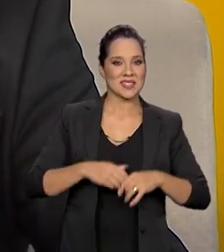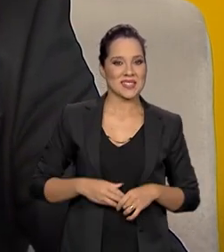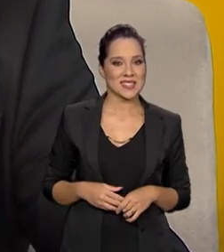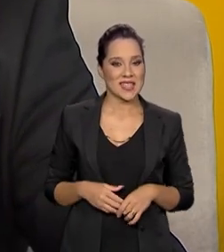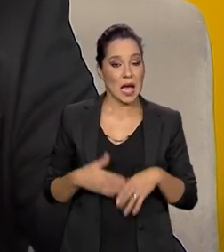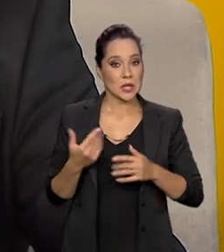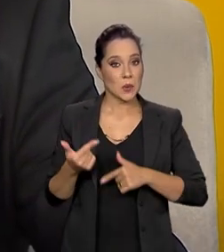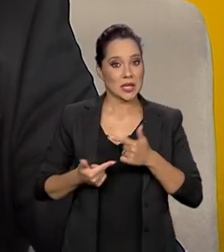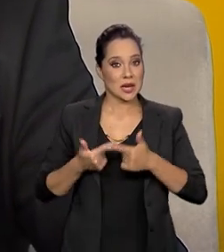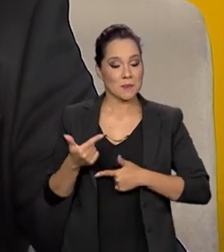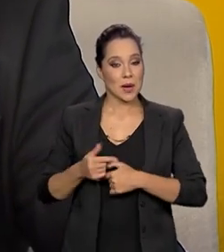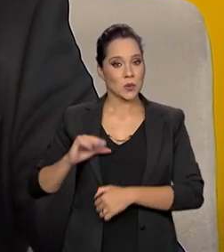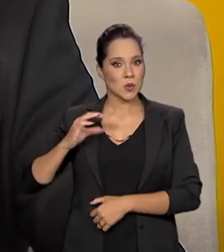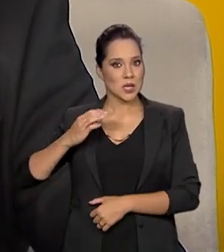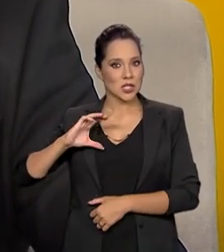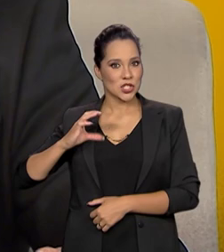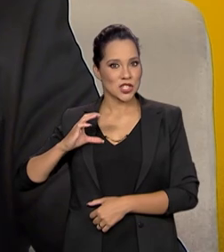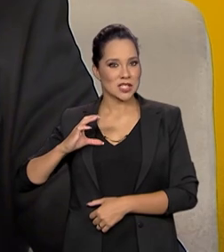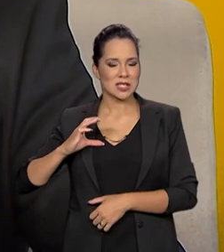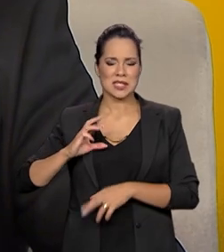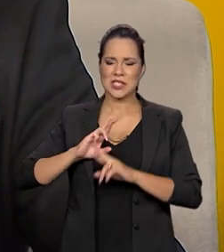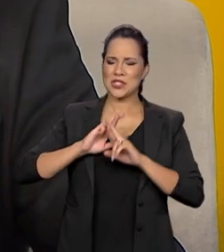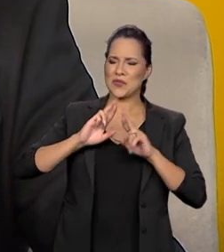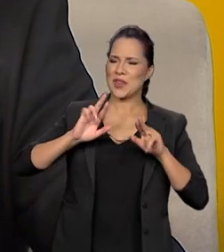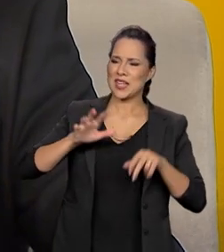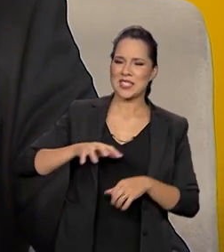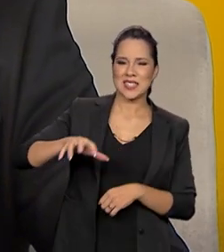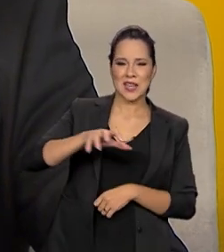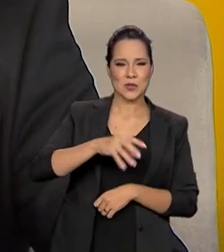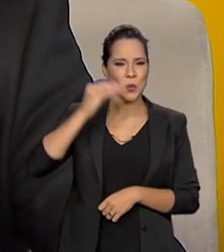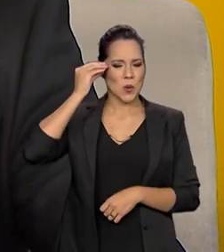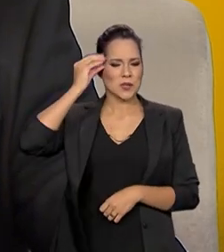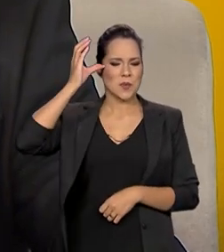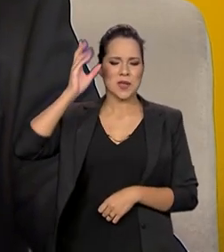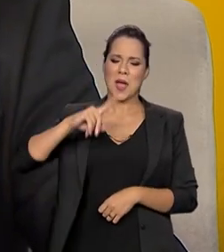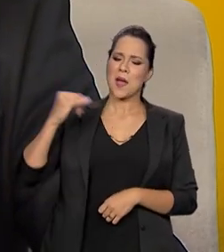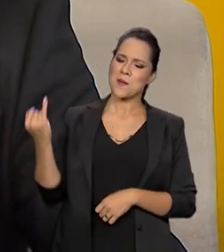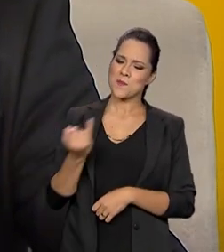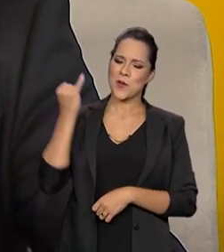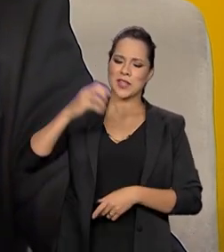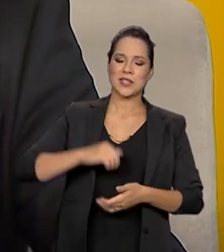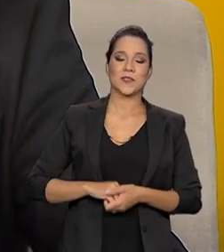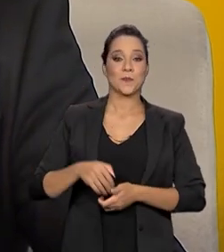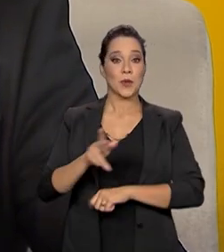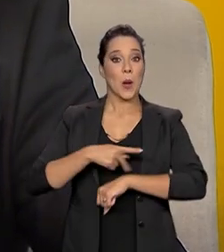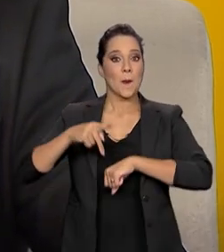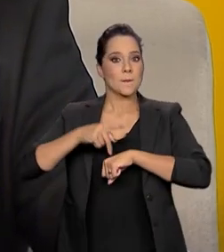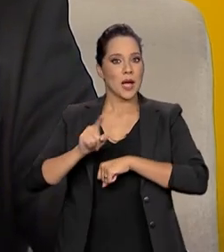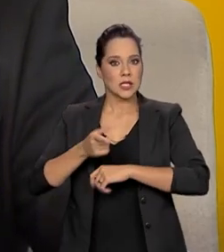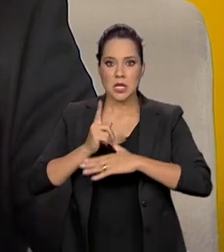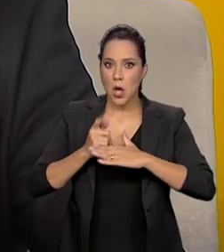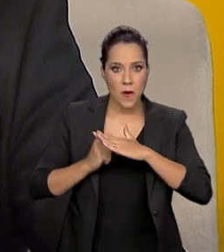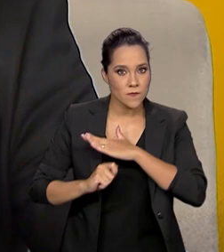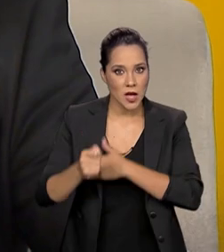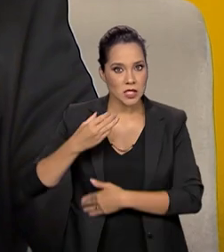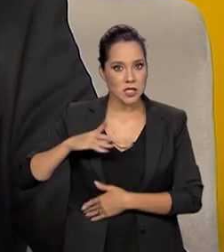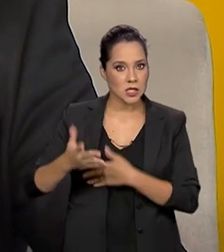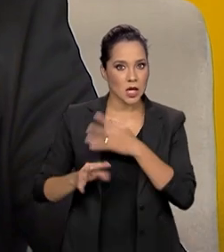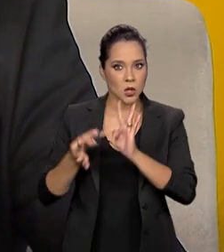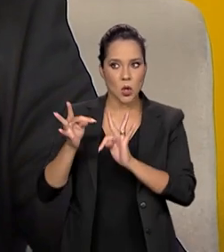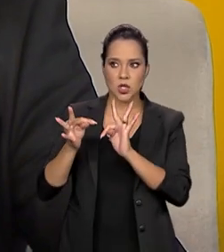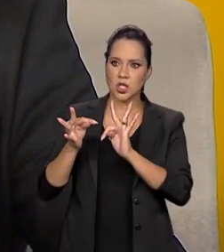Então, o trabalho dos cientistas em várias áreas do conhecimento é fundamental. Um país que não investe em ciência e tecnologia,